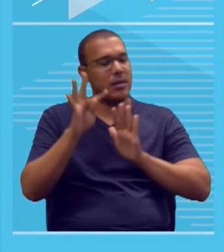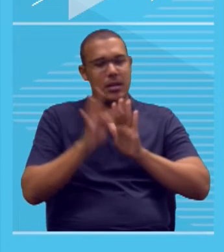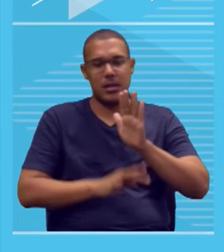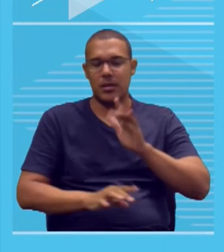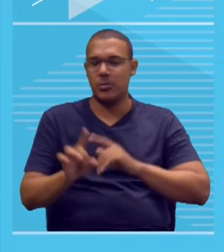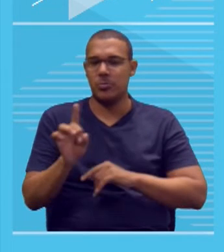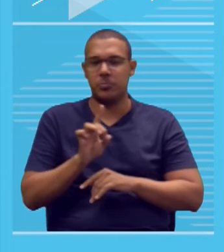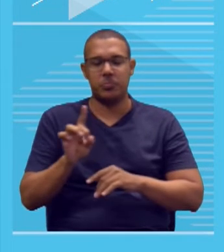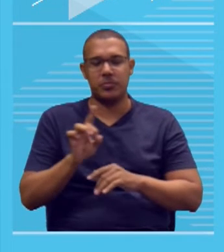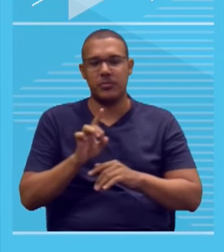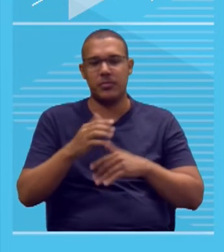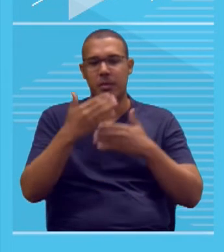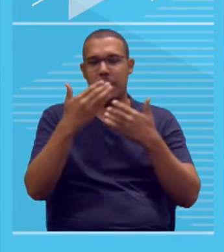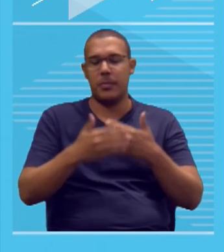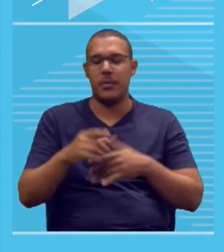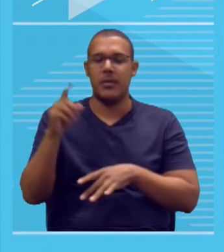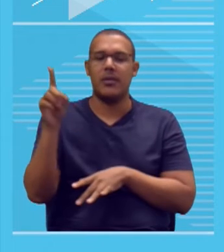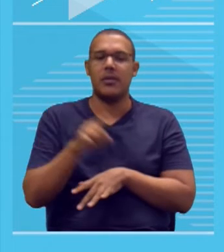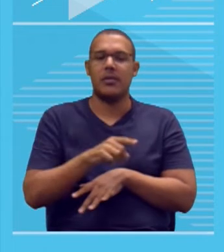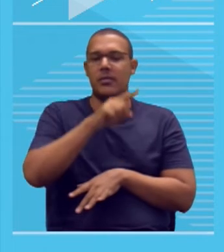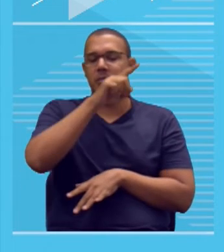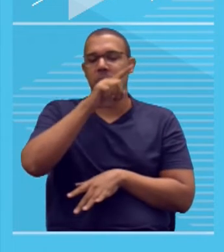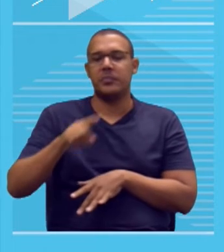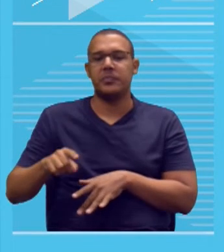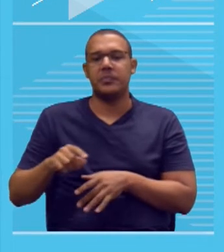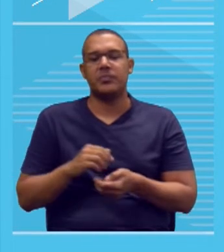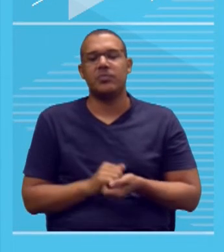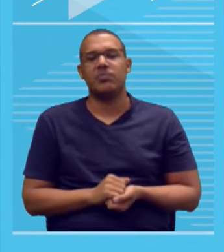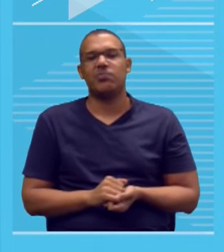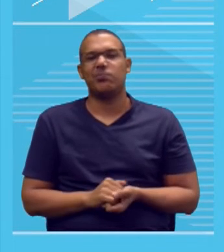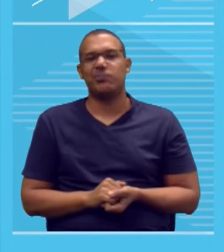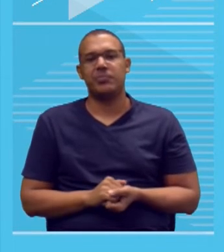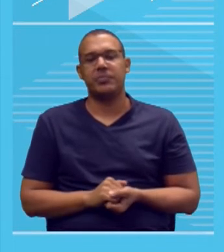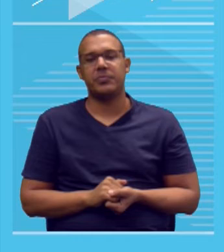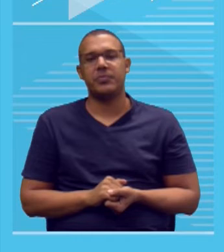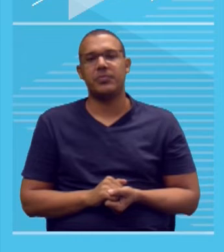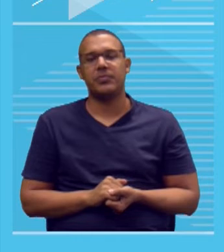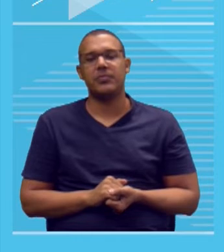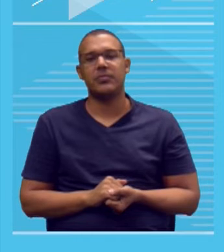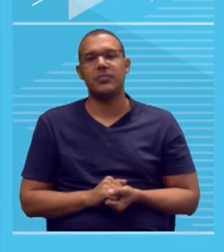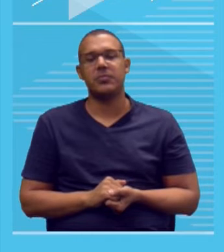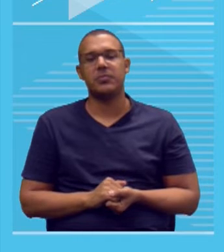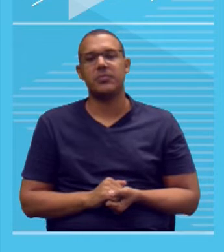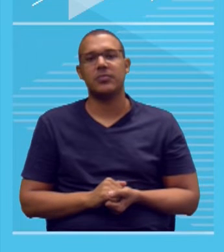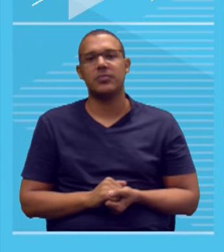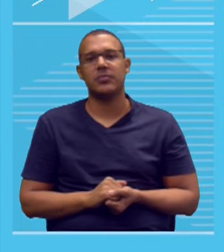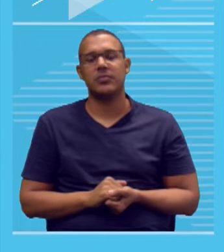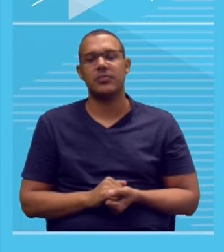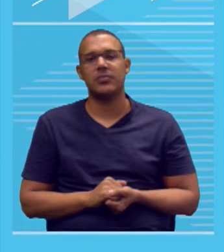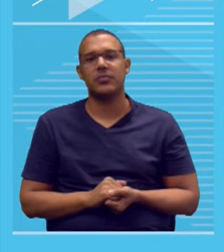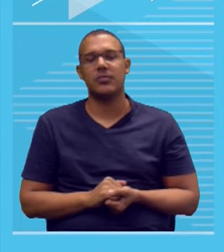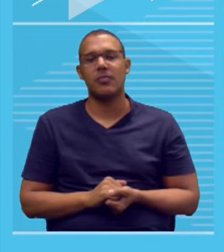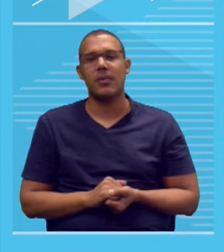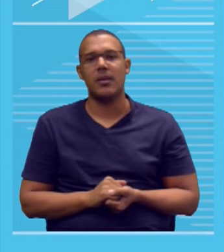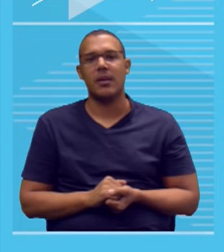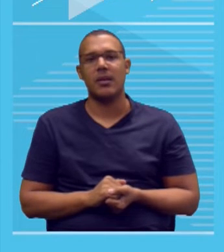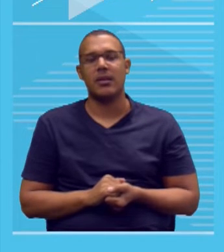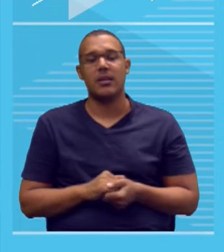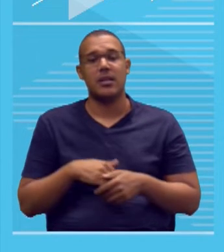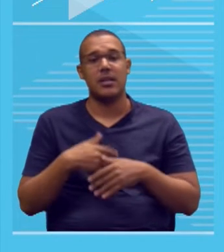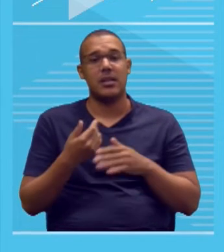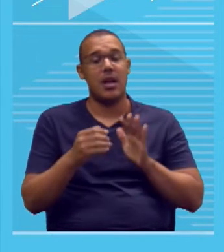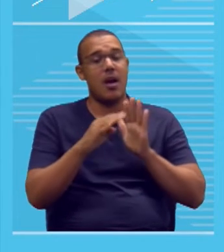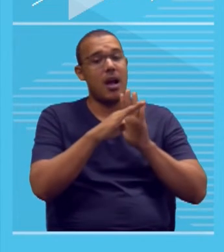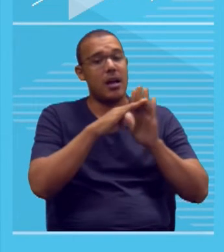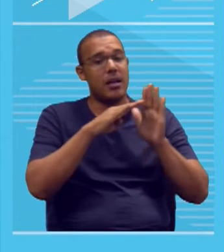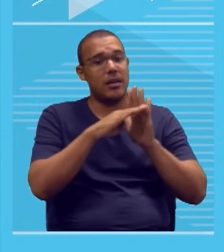Prova de redação anulada, você está eliminado, infelizmente, do concurso daquele ano. Entendeu? Então, cada linha